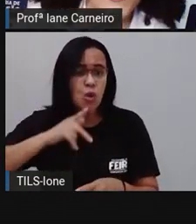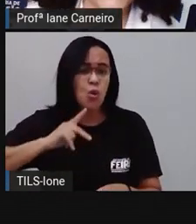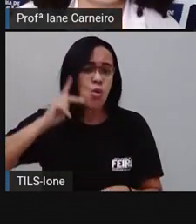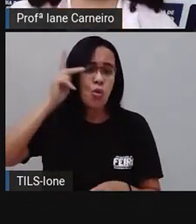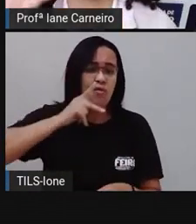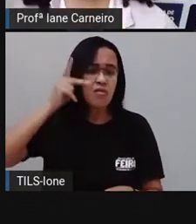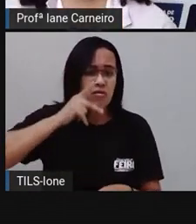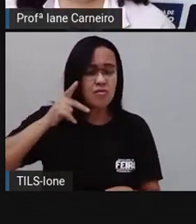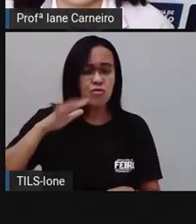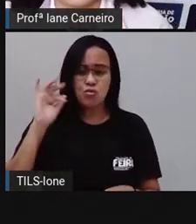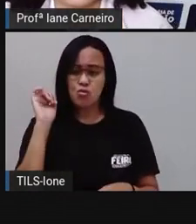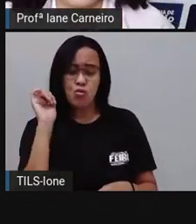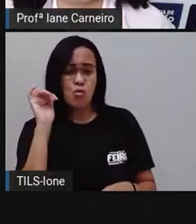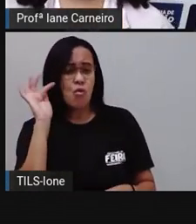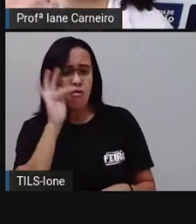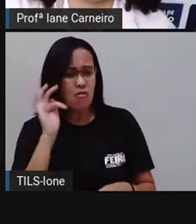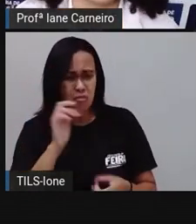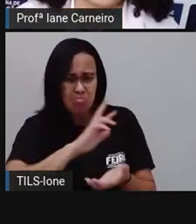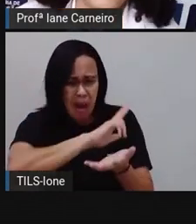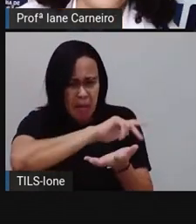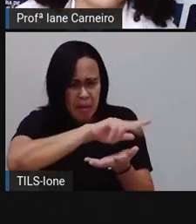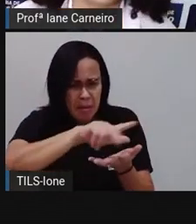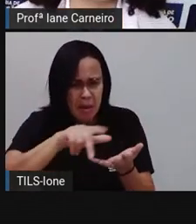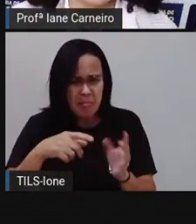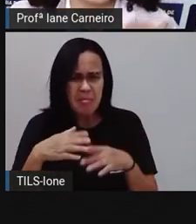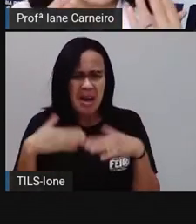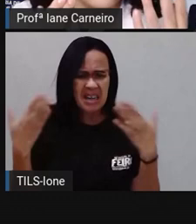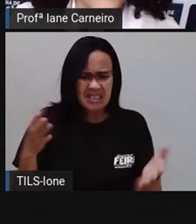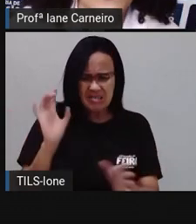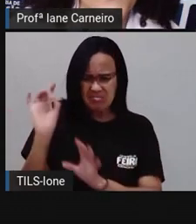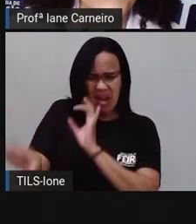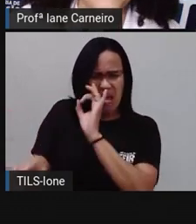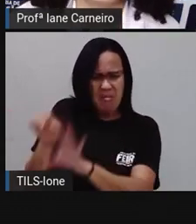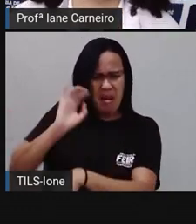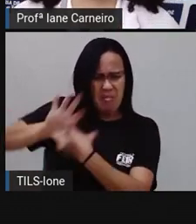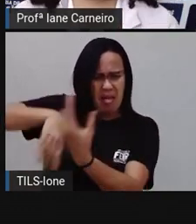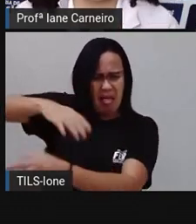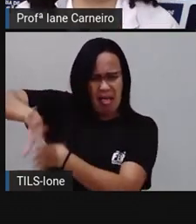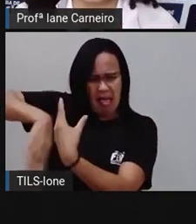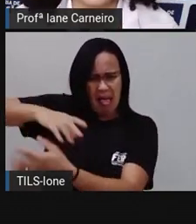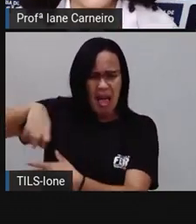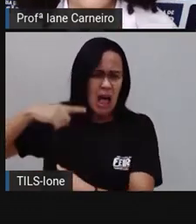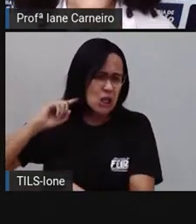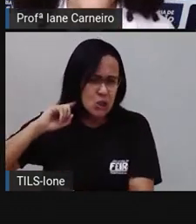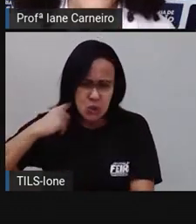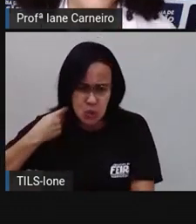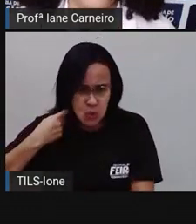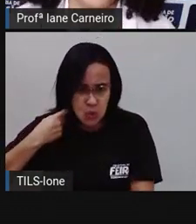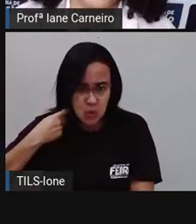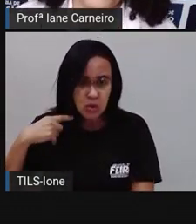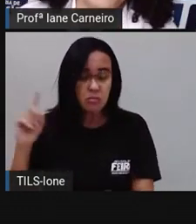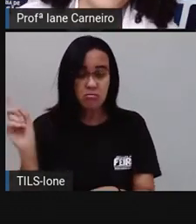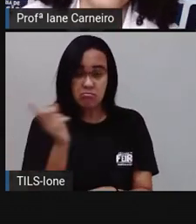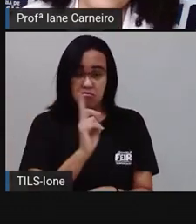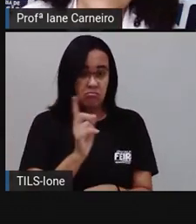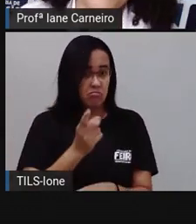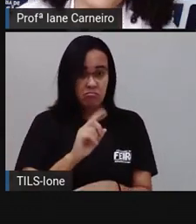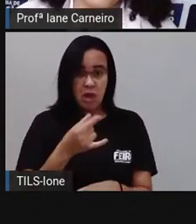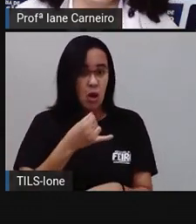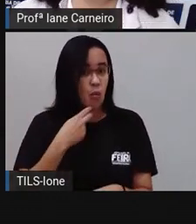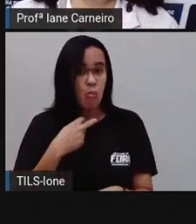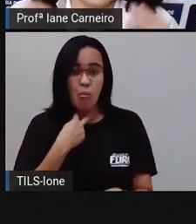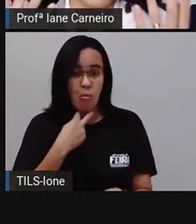uma lixeira para descartar o seu resíduo, né? Não jogar no chão, né? Está deixando sempre o ambiente